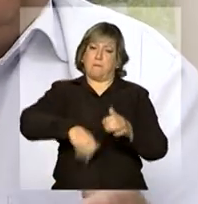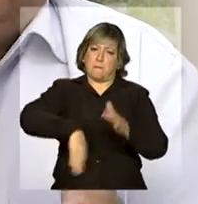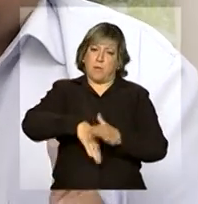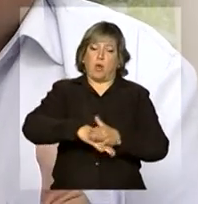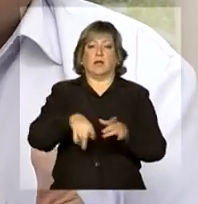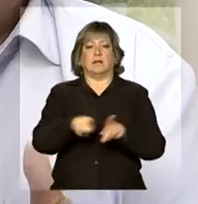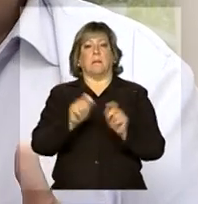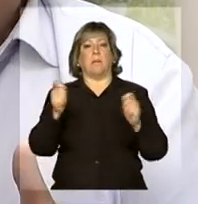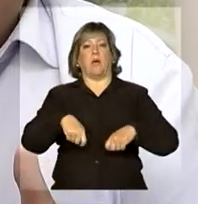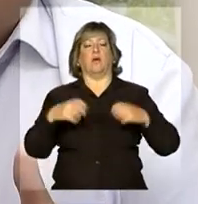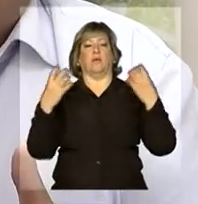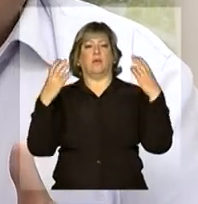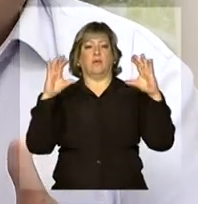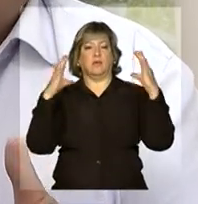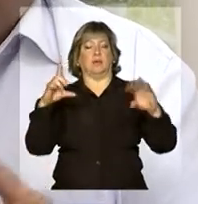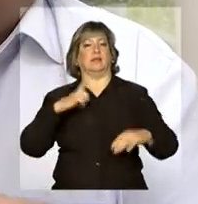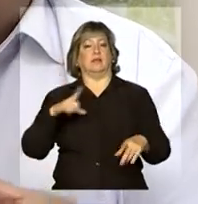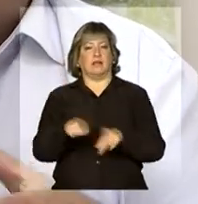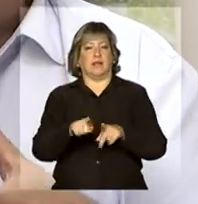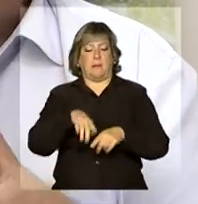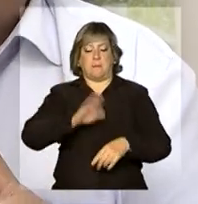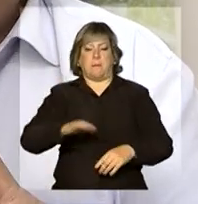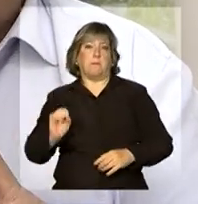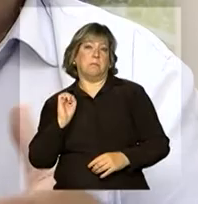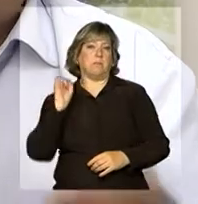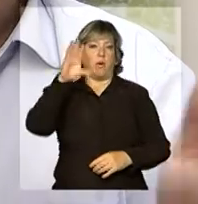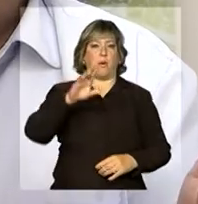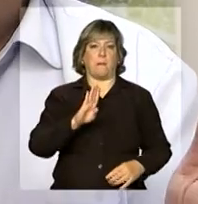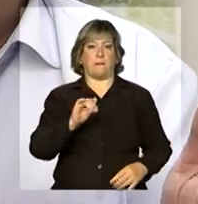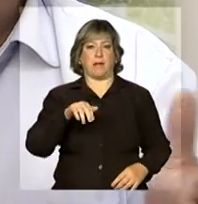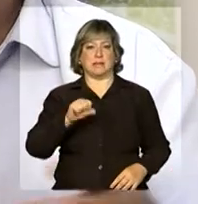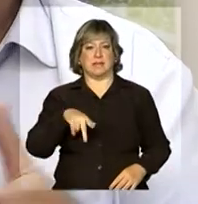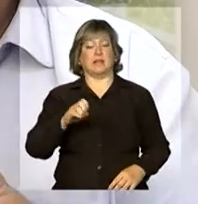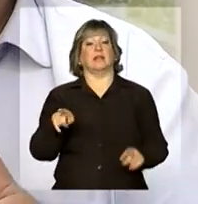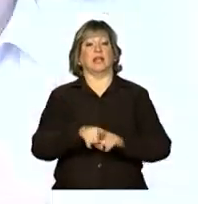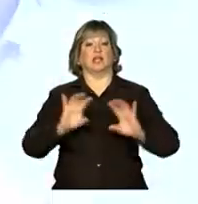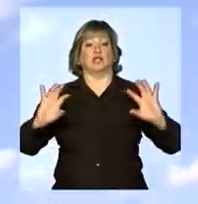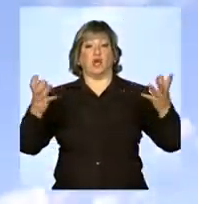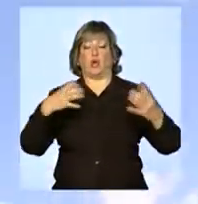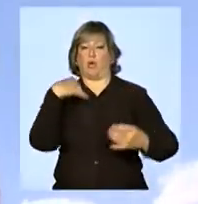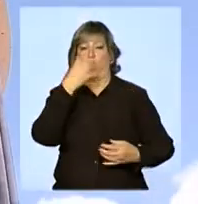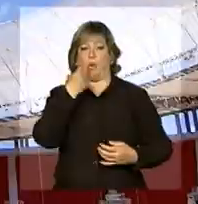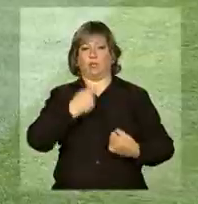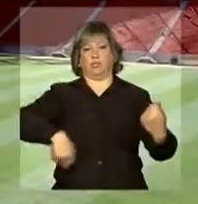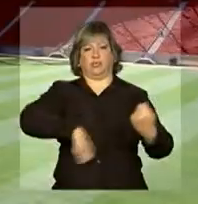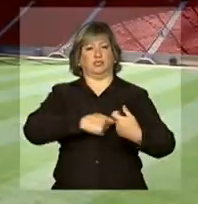um basquete, um vôlei, como vai poder ter shows, ópera.